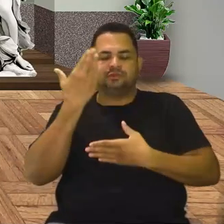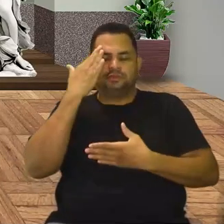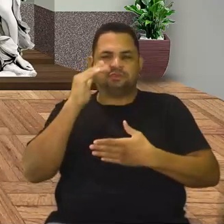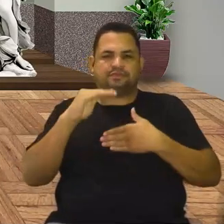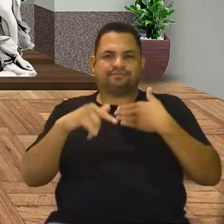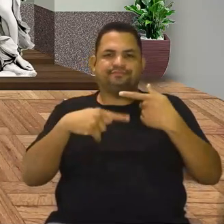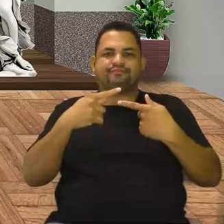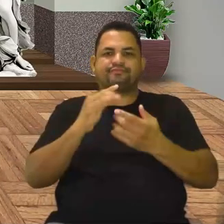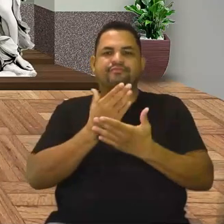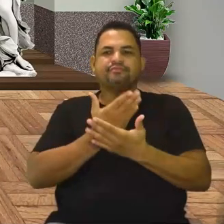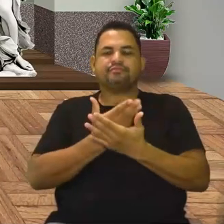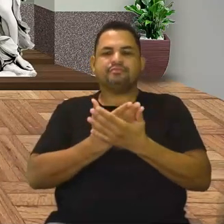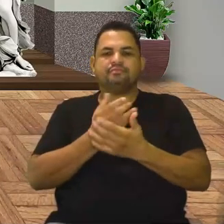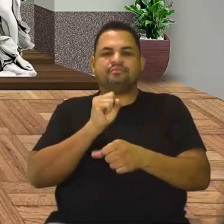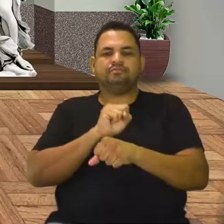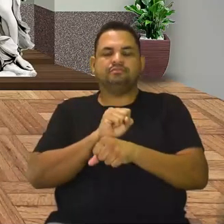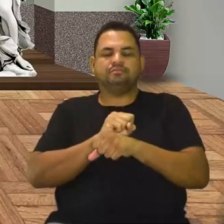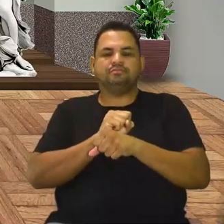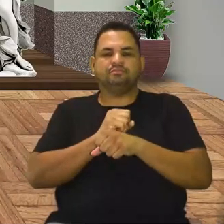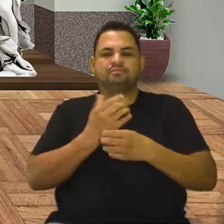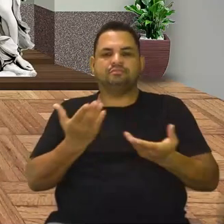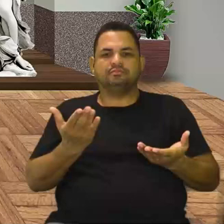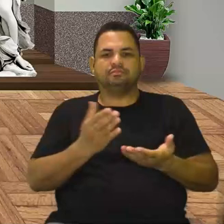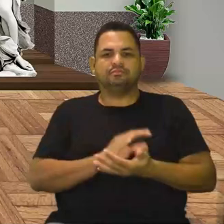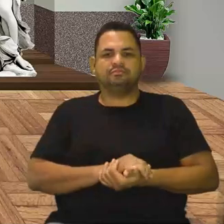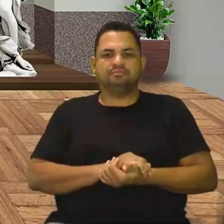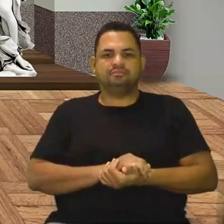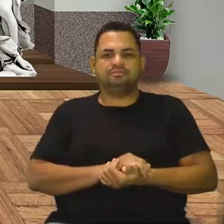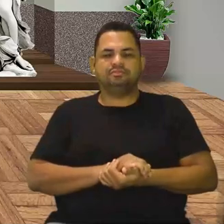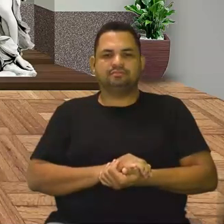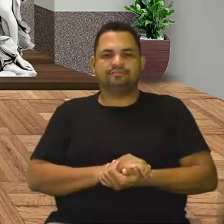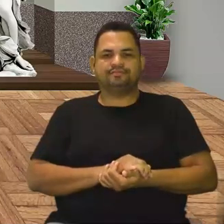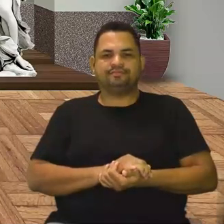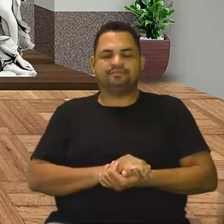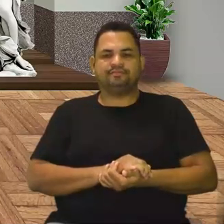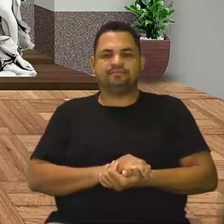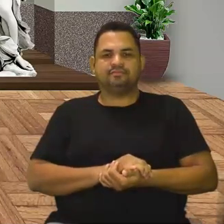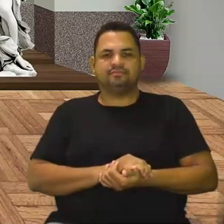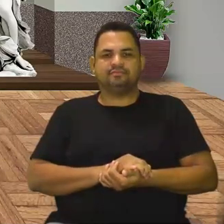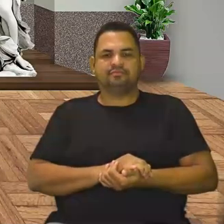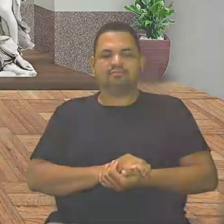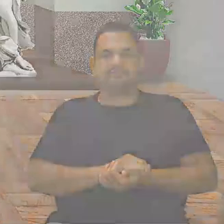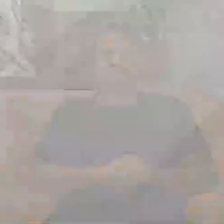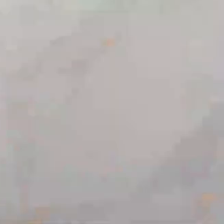aula. E eu aguardo vocês na próxima aula. Até lá, querido aluno.